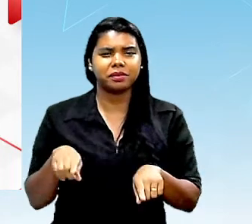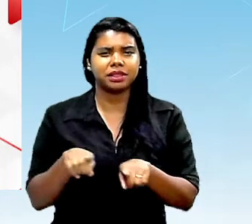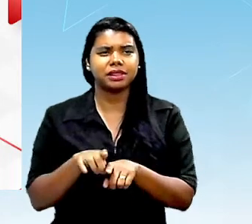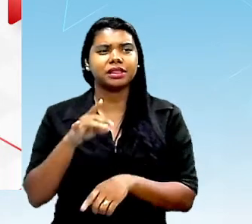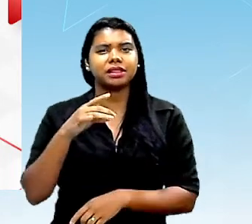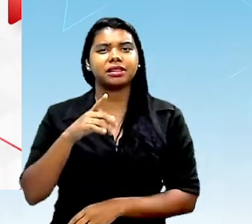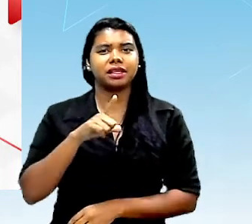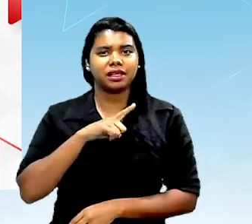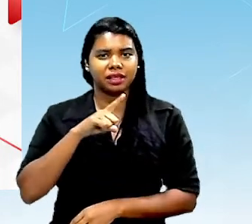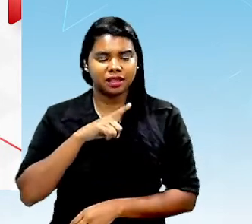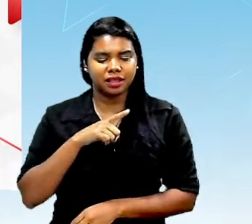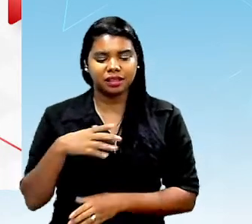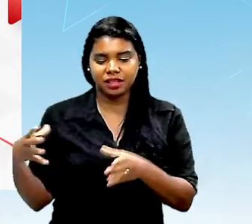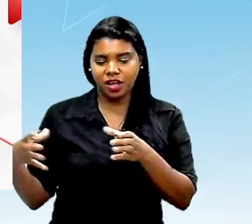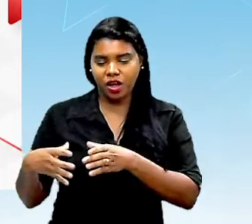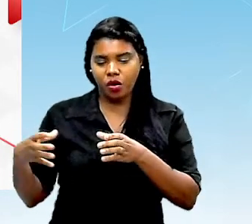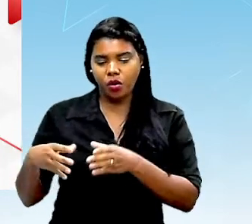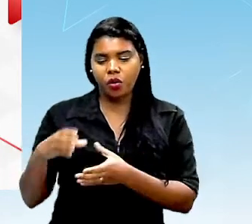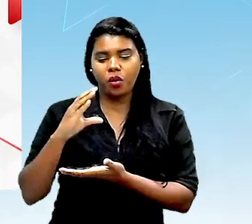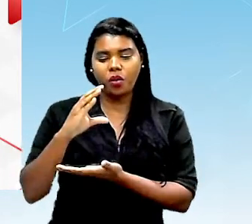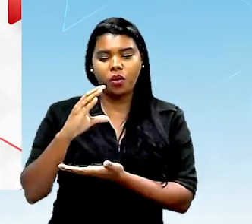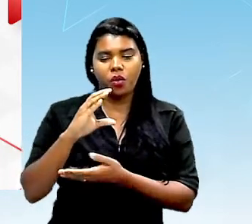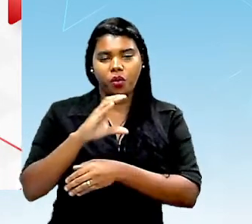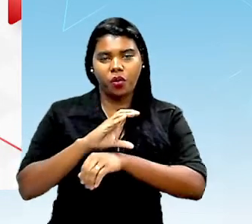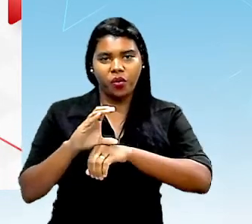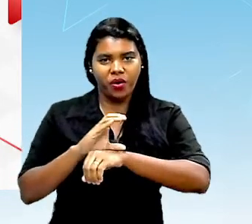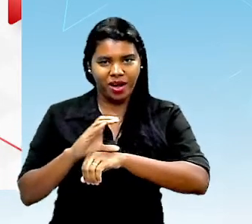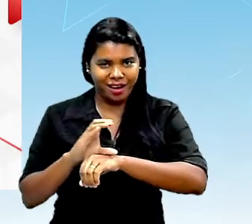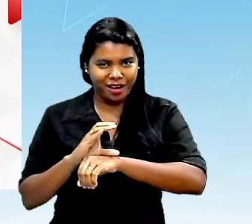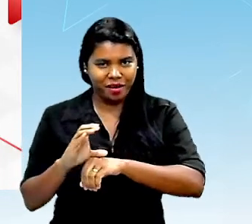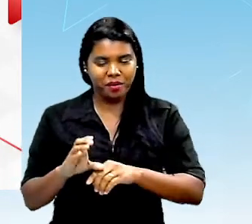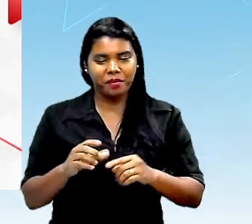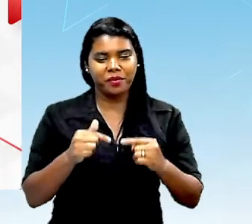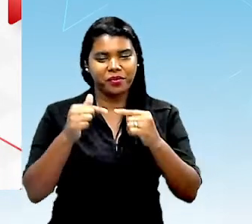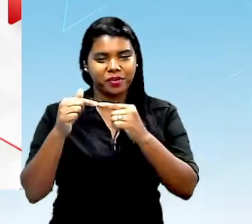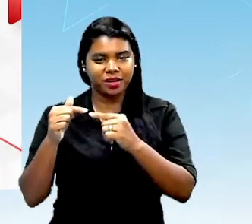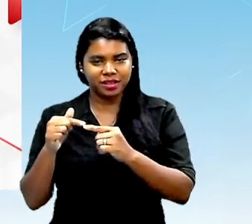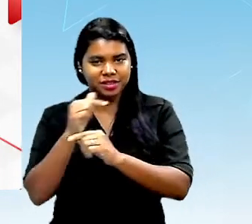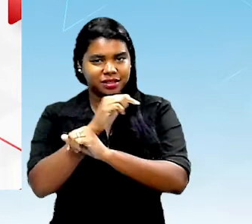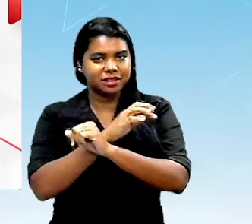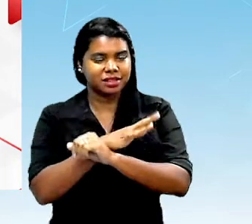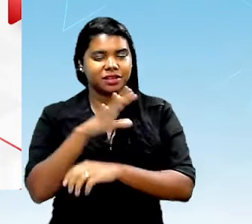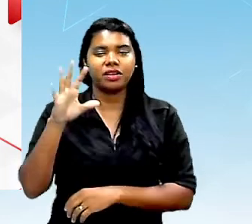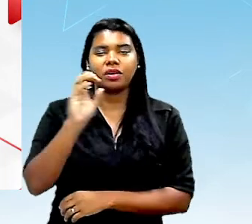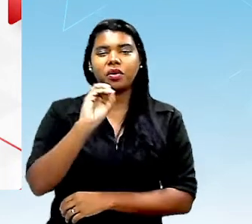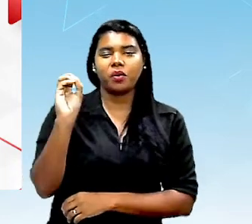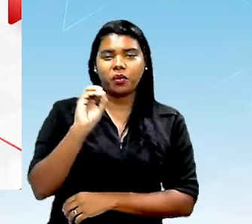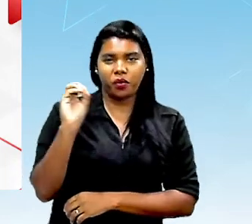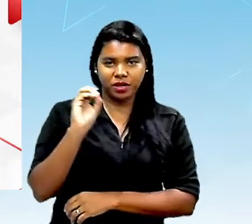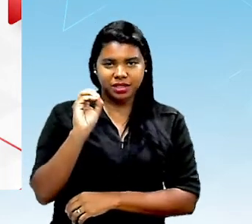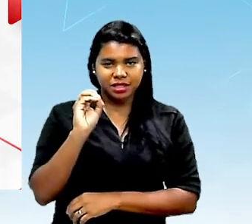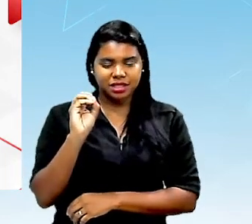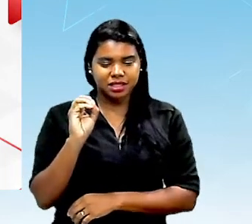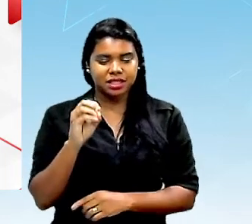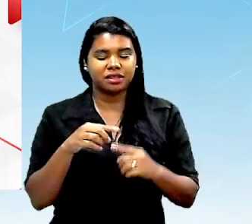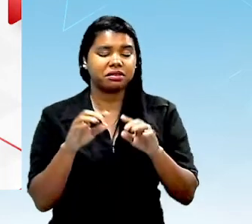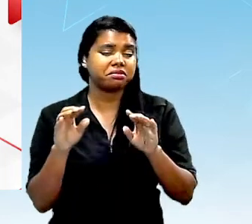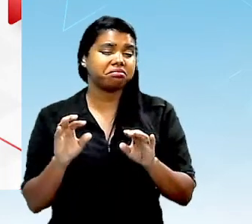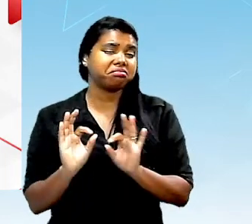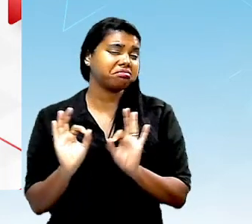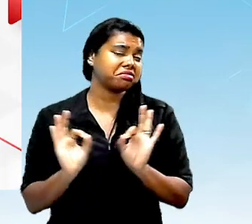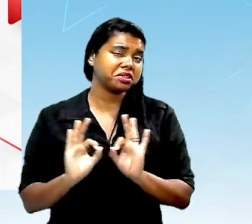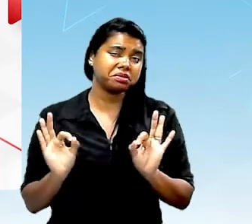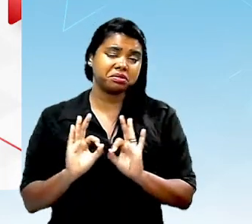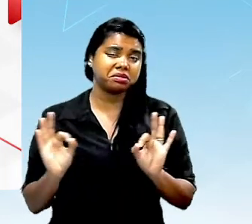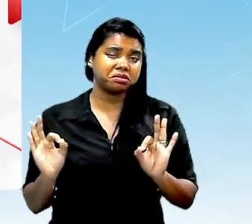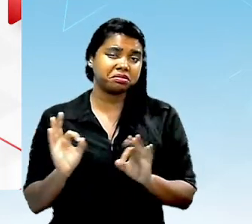carboxílico né então carbono fazendo ligação dupla com o oxigênio e uma ligação simples com uma hidro